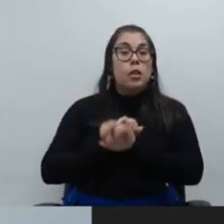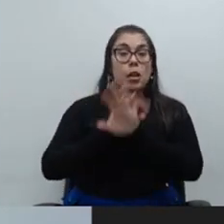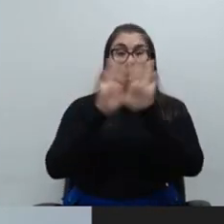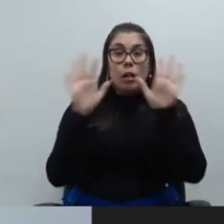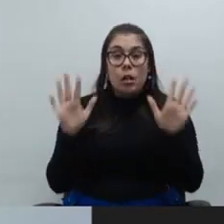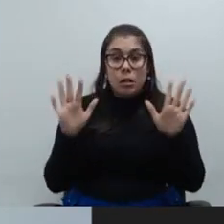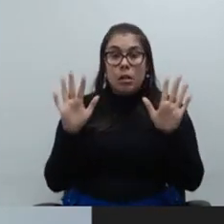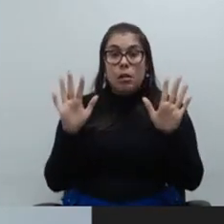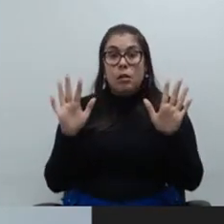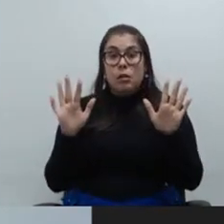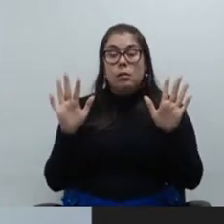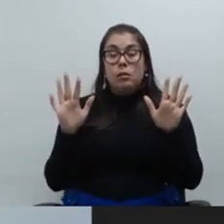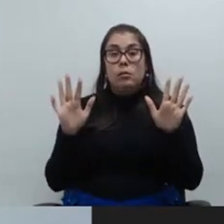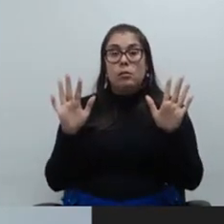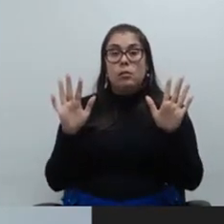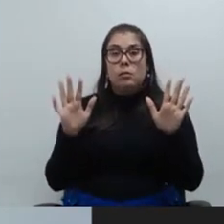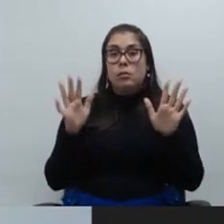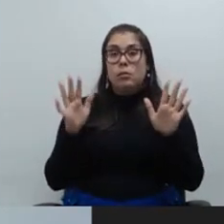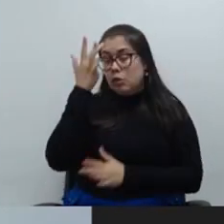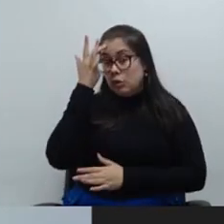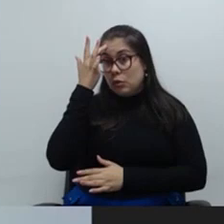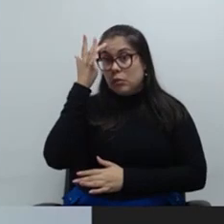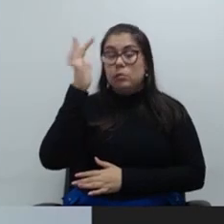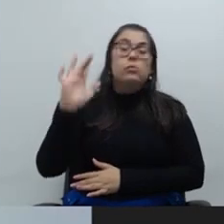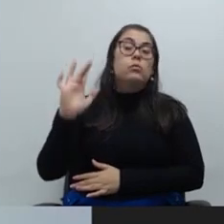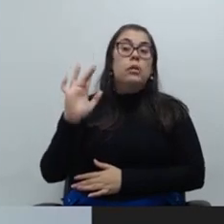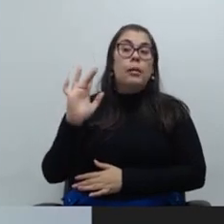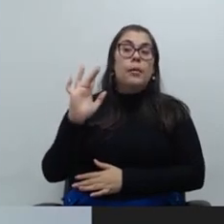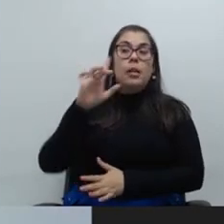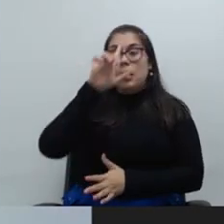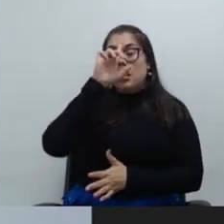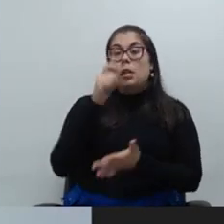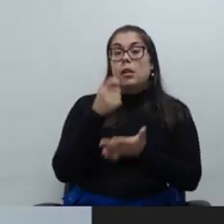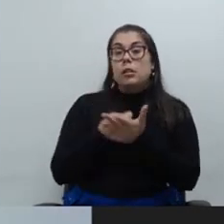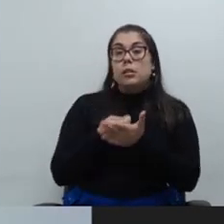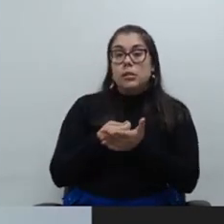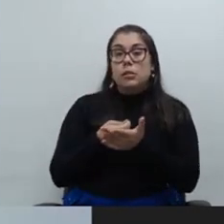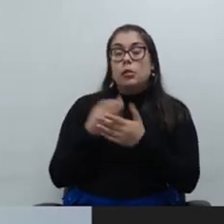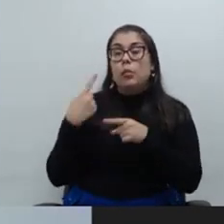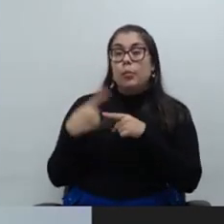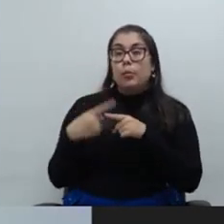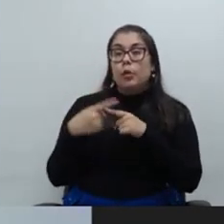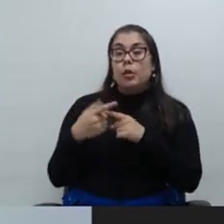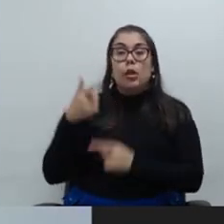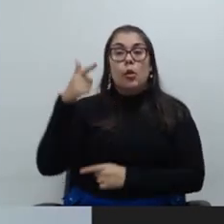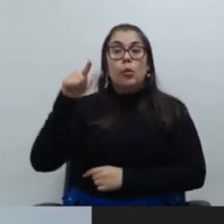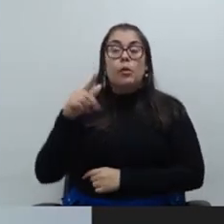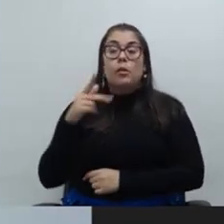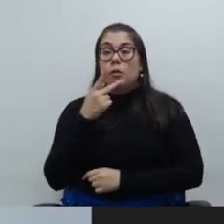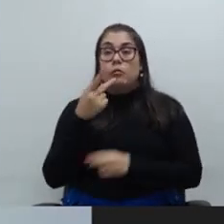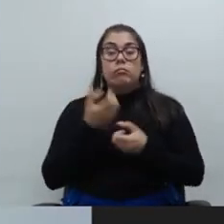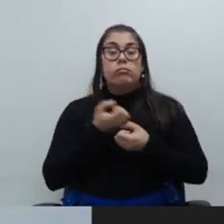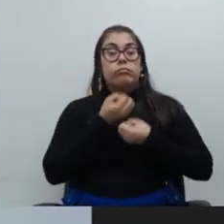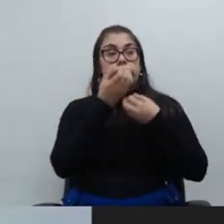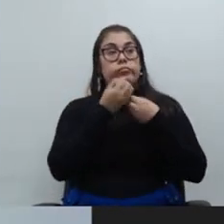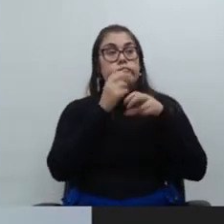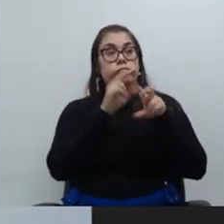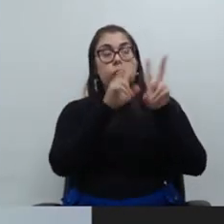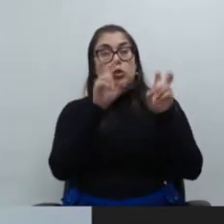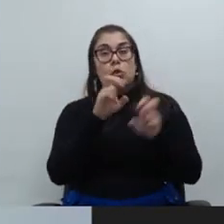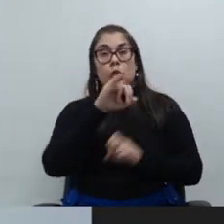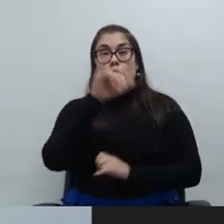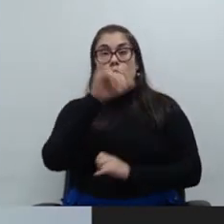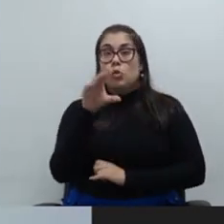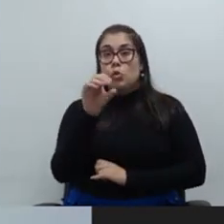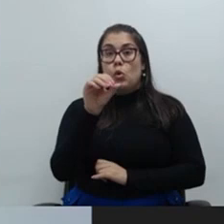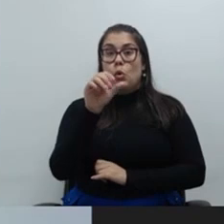que eu não sabia inclusive se era essa a decisão ou não até porque da outra vez que eu trouxe esse assunto aqui o conselheiro João